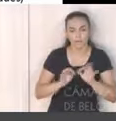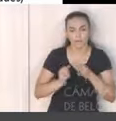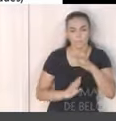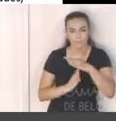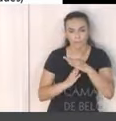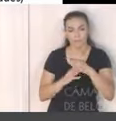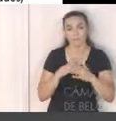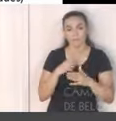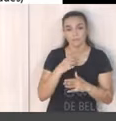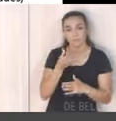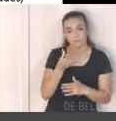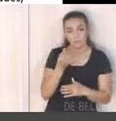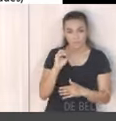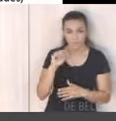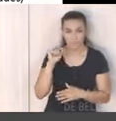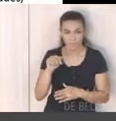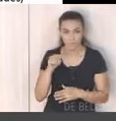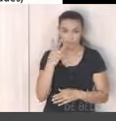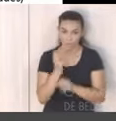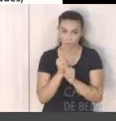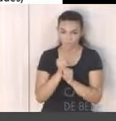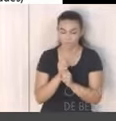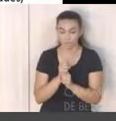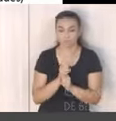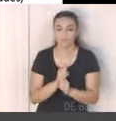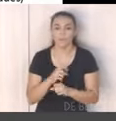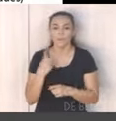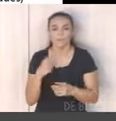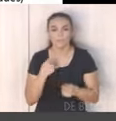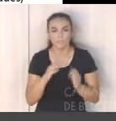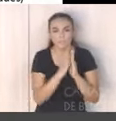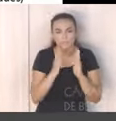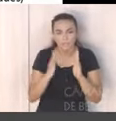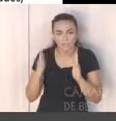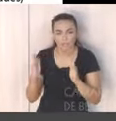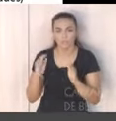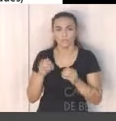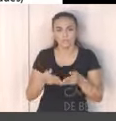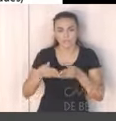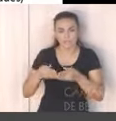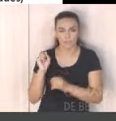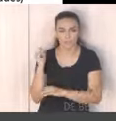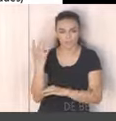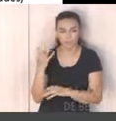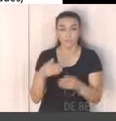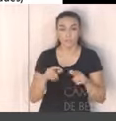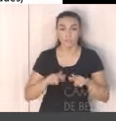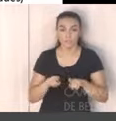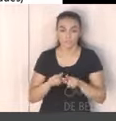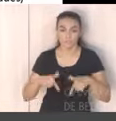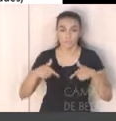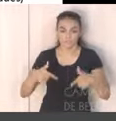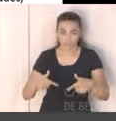60 mil para 4 anos, a padronização de condicionantes do licenciamento ambiental, a certificação em